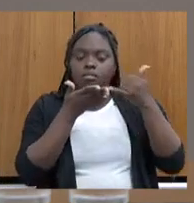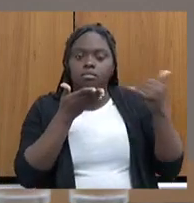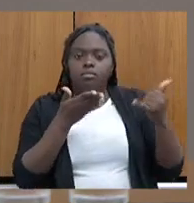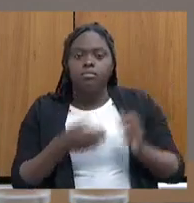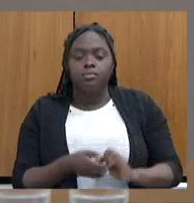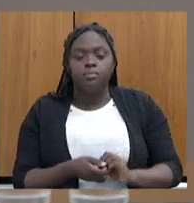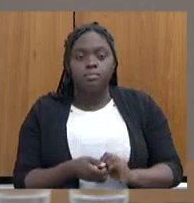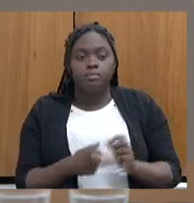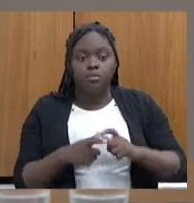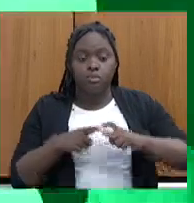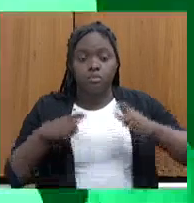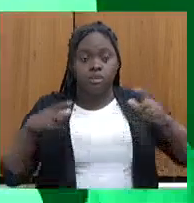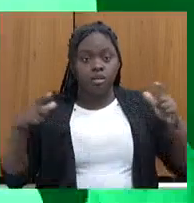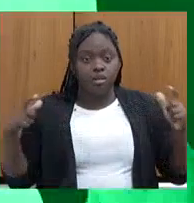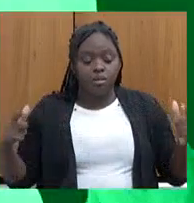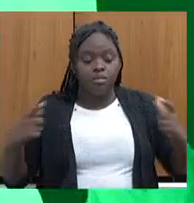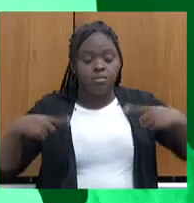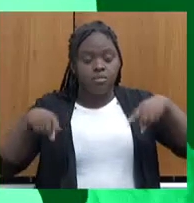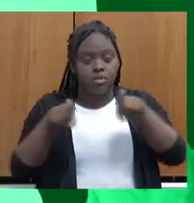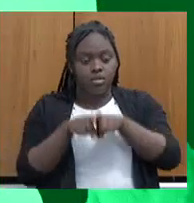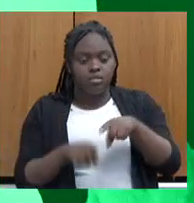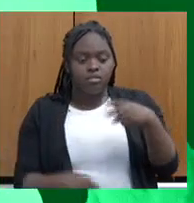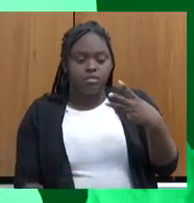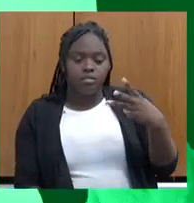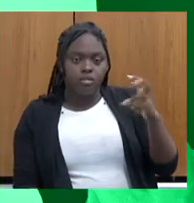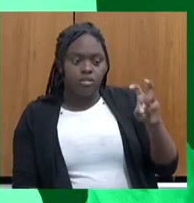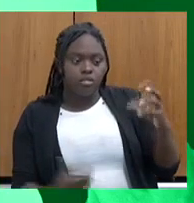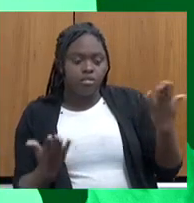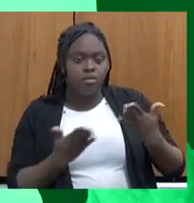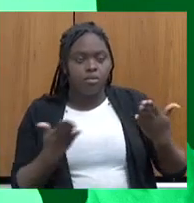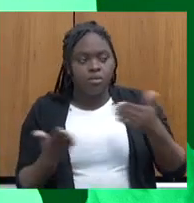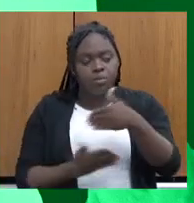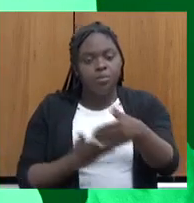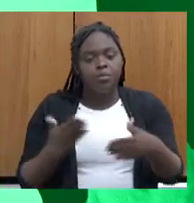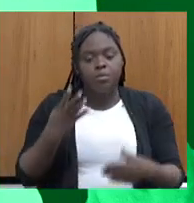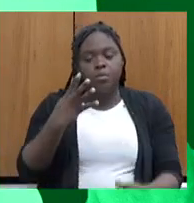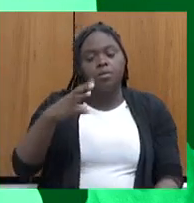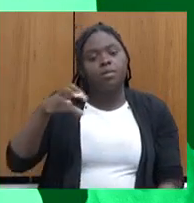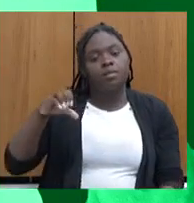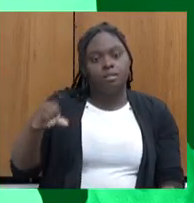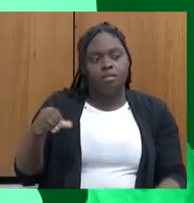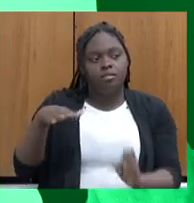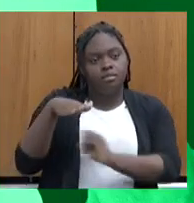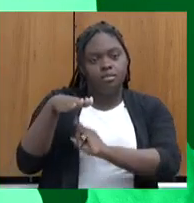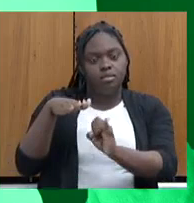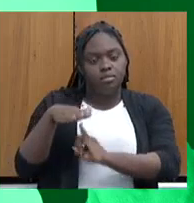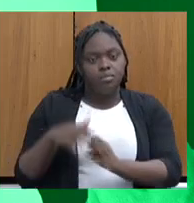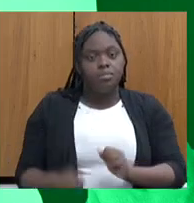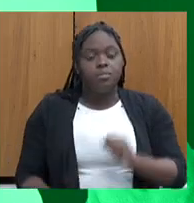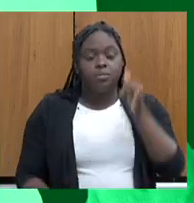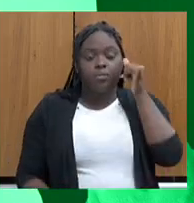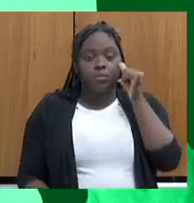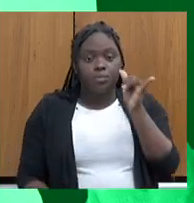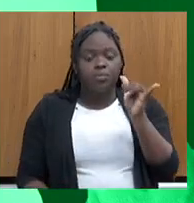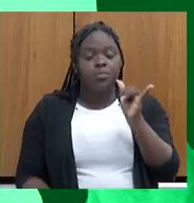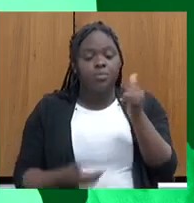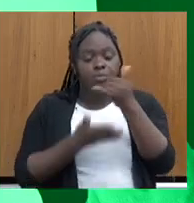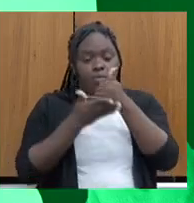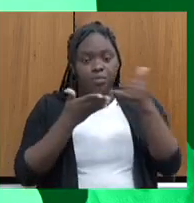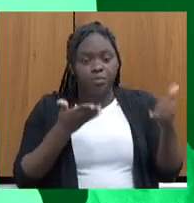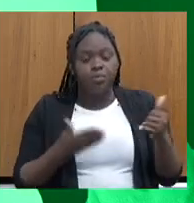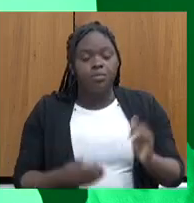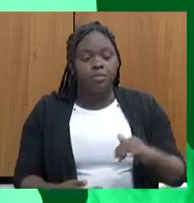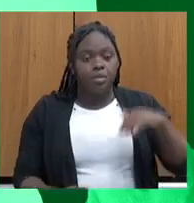com entidades de 35 para 49 instituições. Para a prevenção de drogas, nós aumentamos de 3 para 9